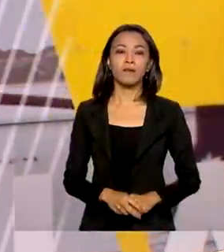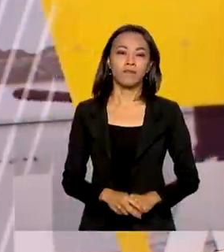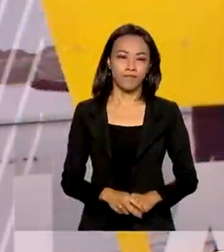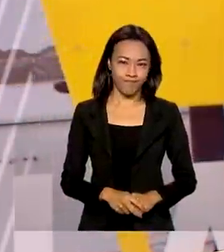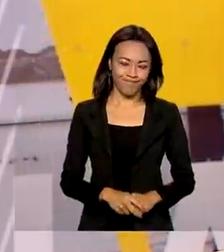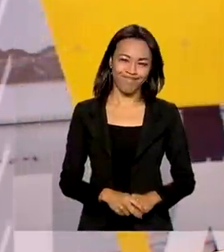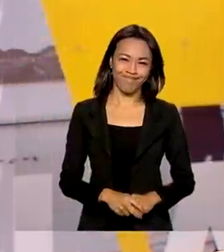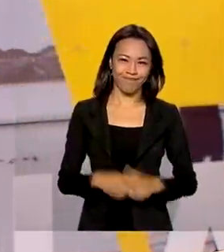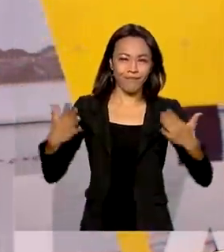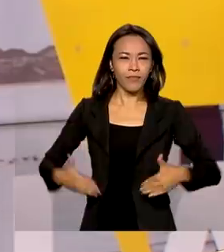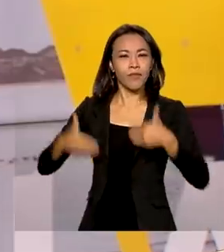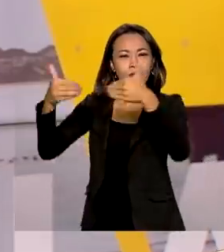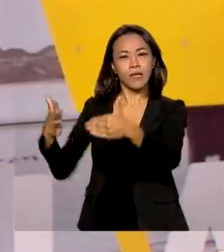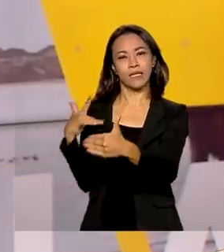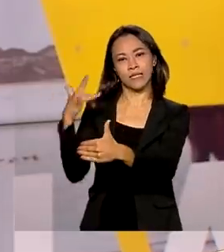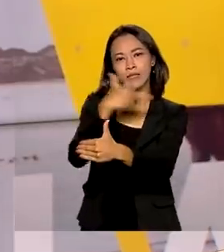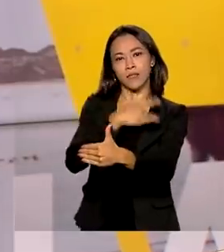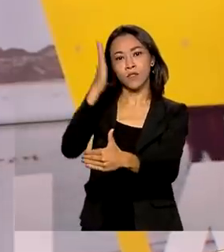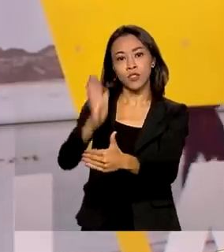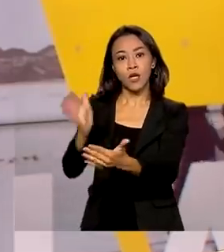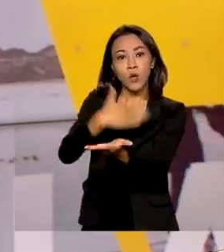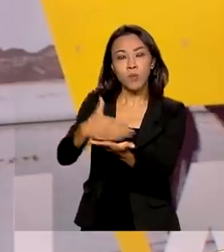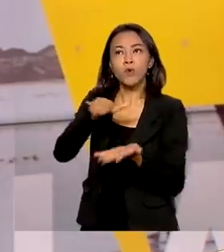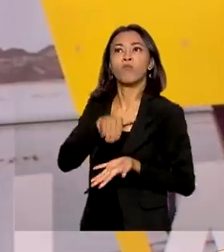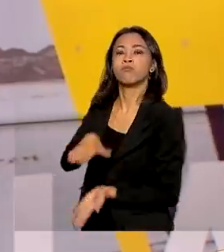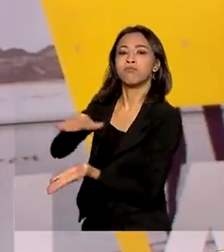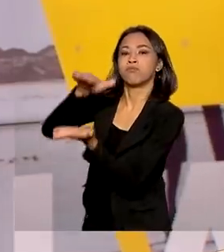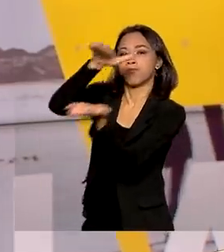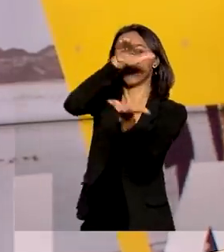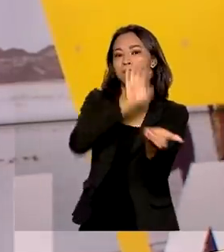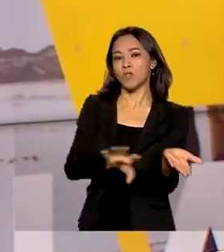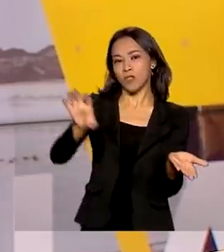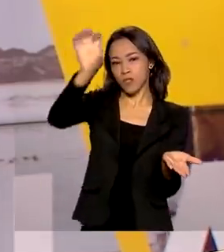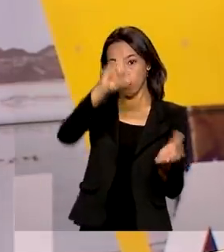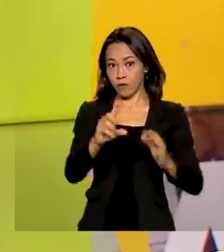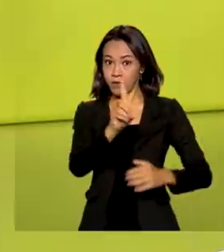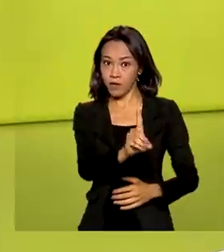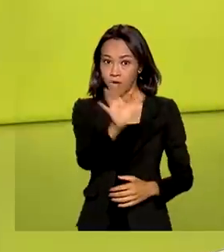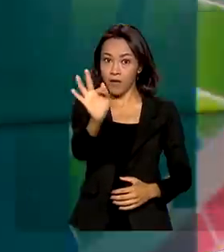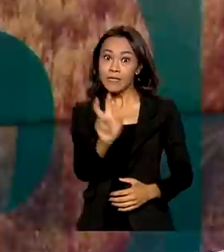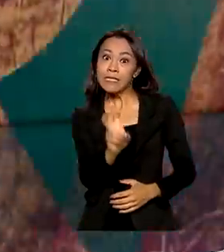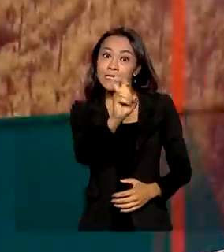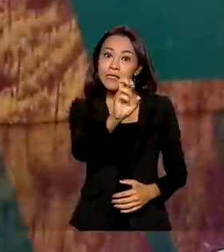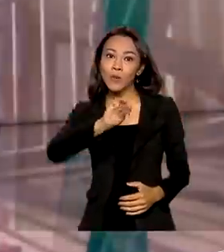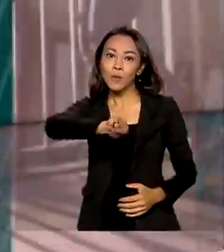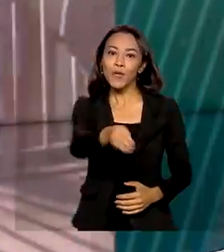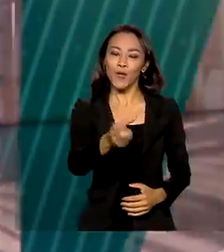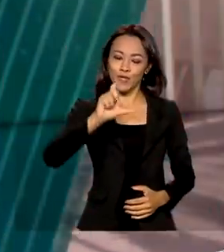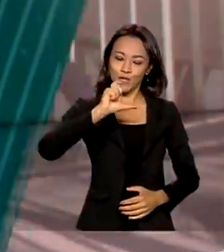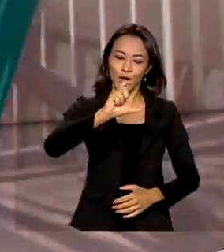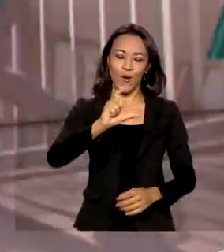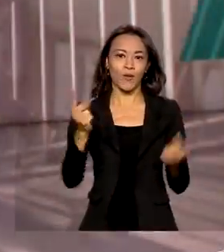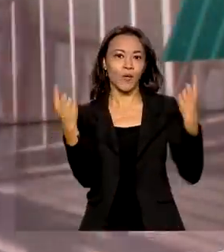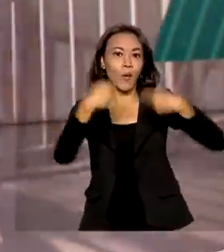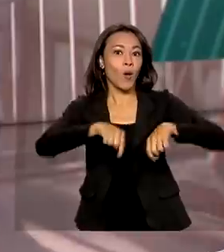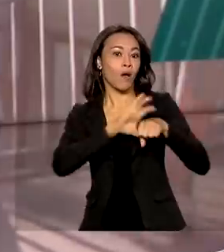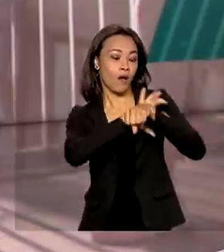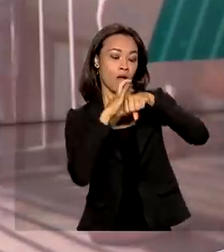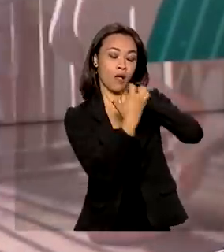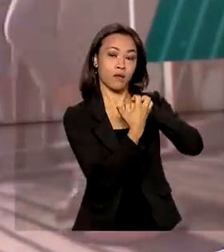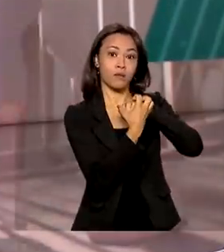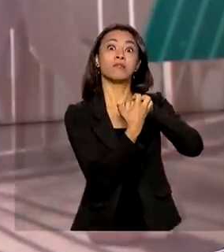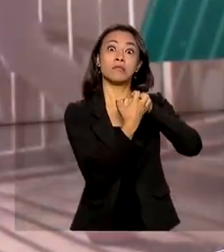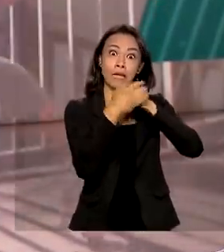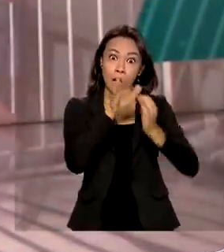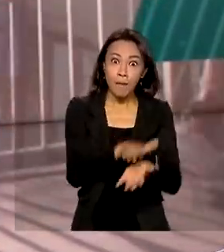O Ministério da Saúde começou a distribuir aos Estados e Distrito Federal 5 milhões de doses contra a Covid-19. A maior